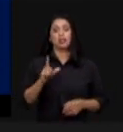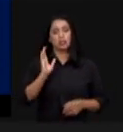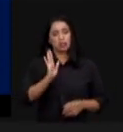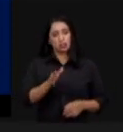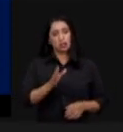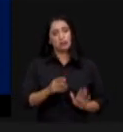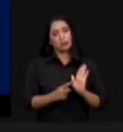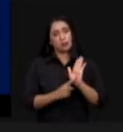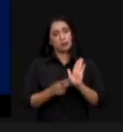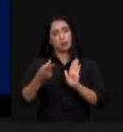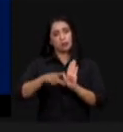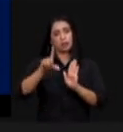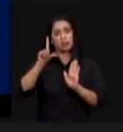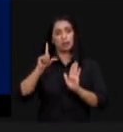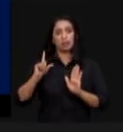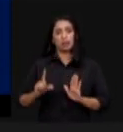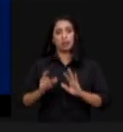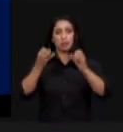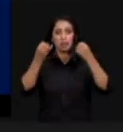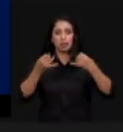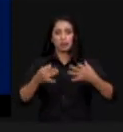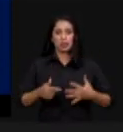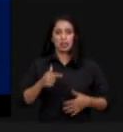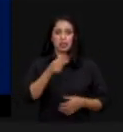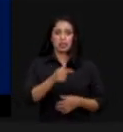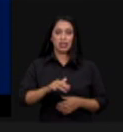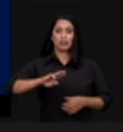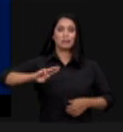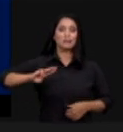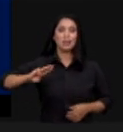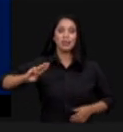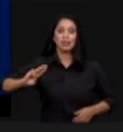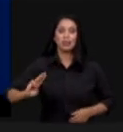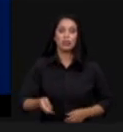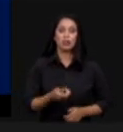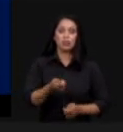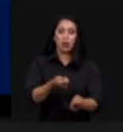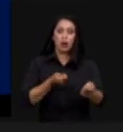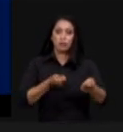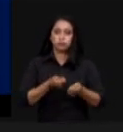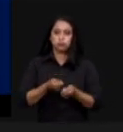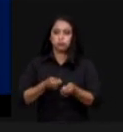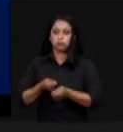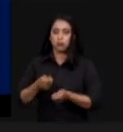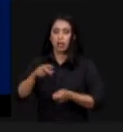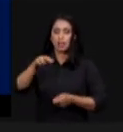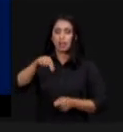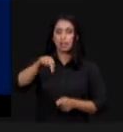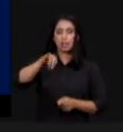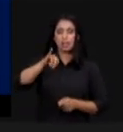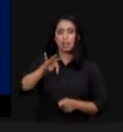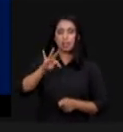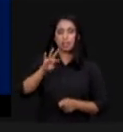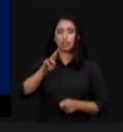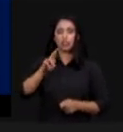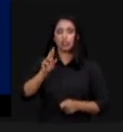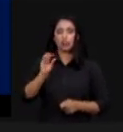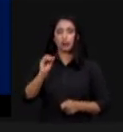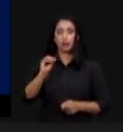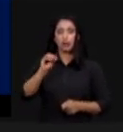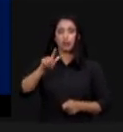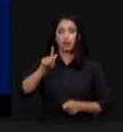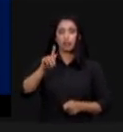destacou. Poupa 7 milhões de toneladas de fertilizantes nitrogenados por ano, e, como destacado pelo Celso,